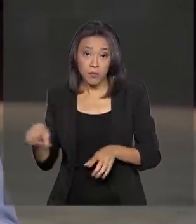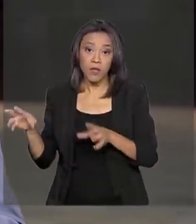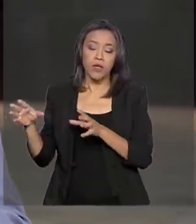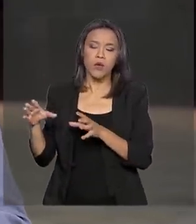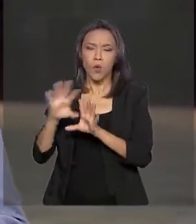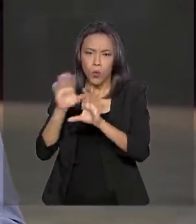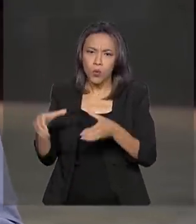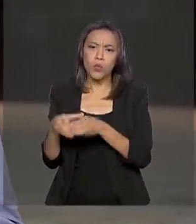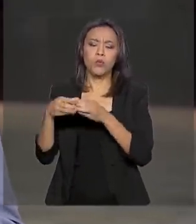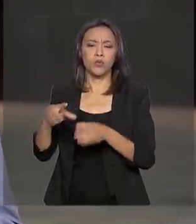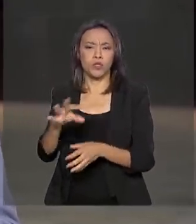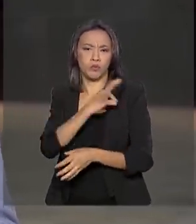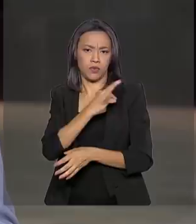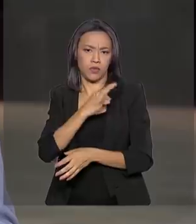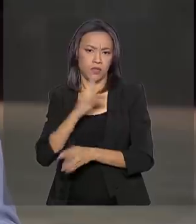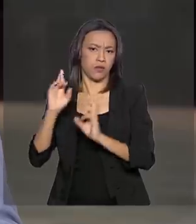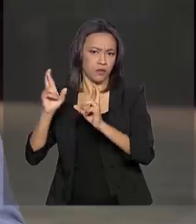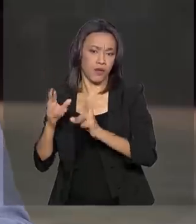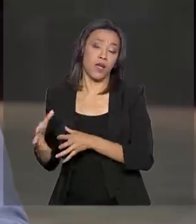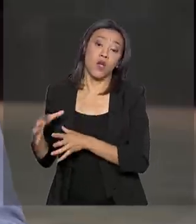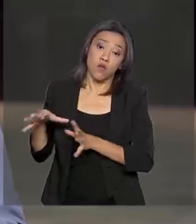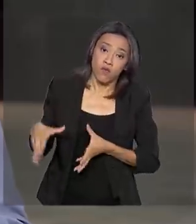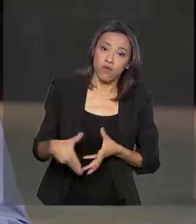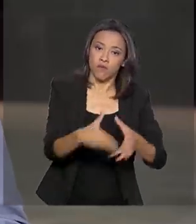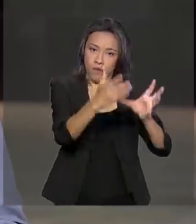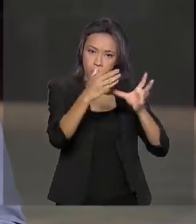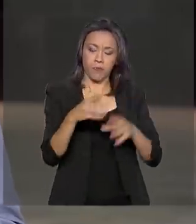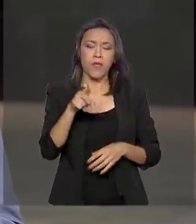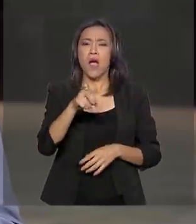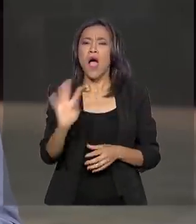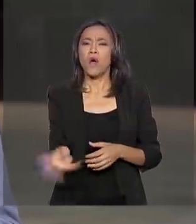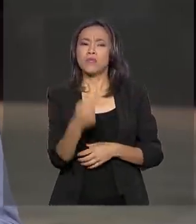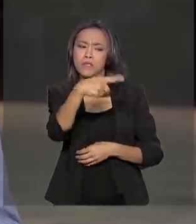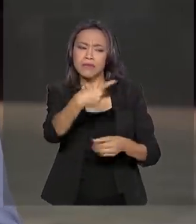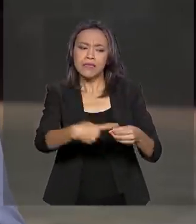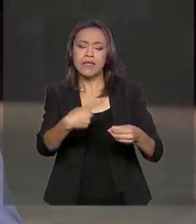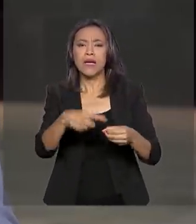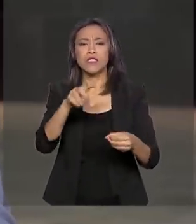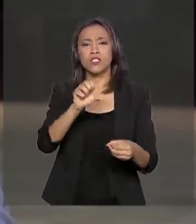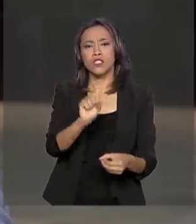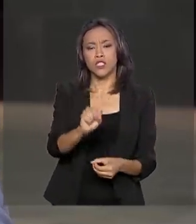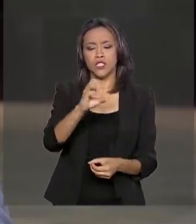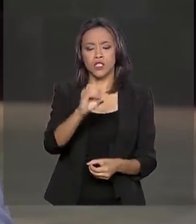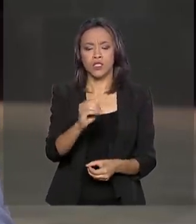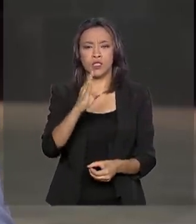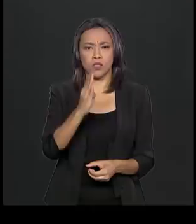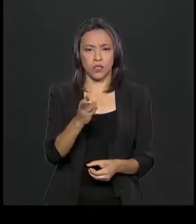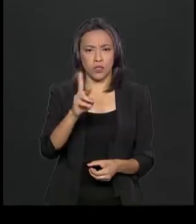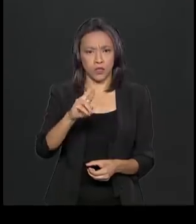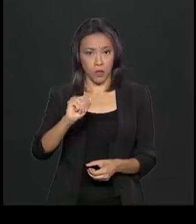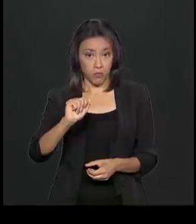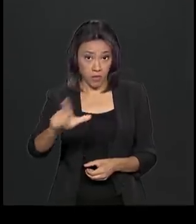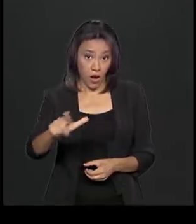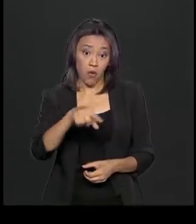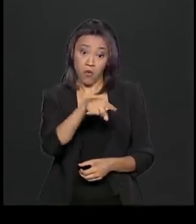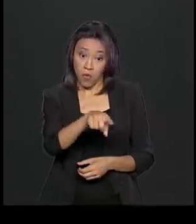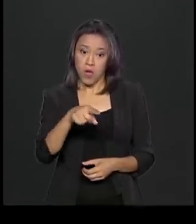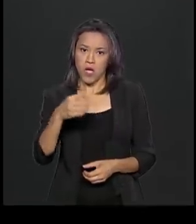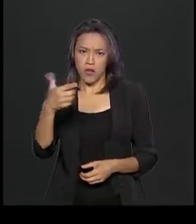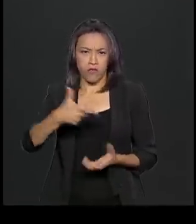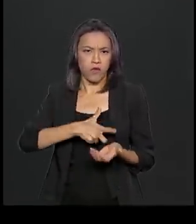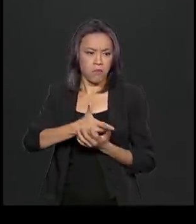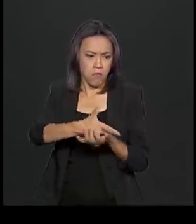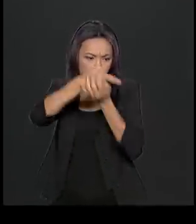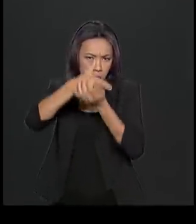O crime contra o senador Cid Gomes ocorreu em Sobral e foi registrado por testemunhas. Ele recebeu dois